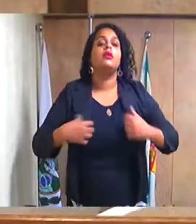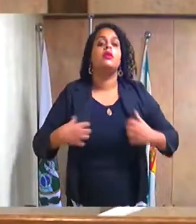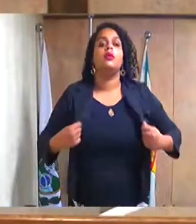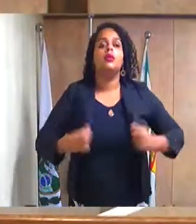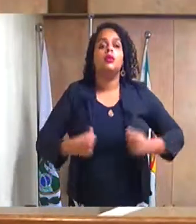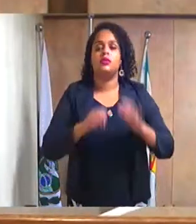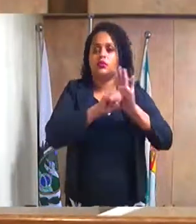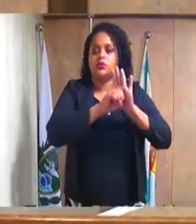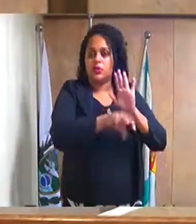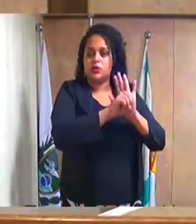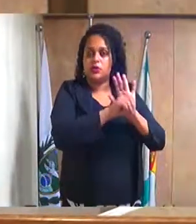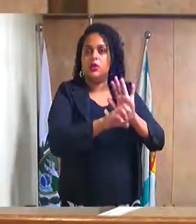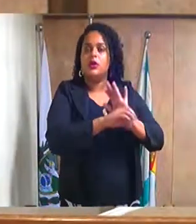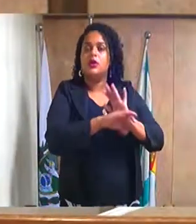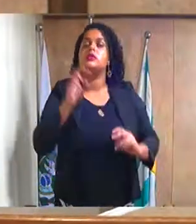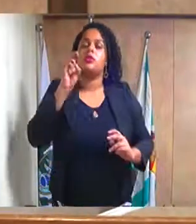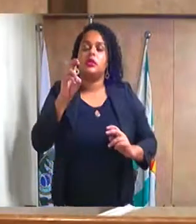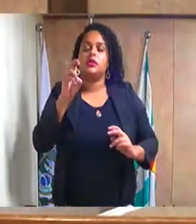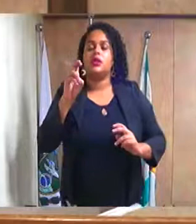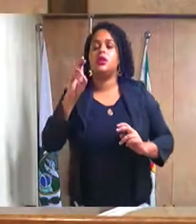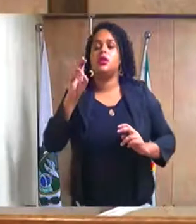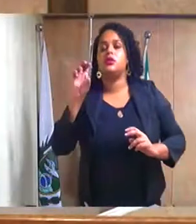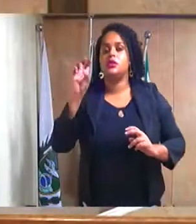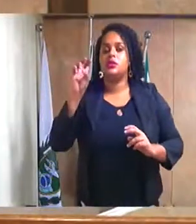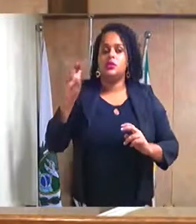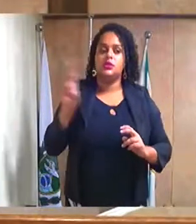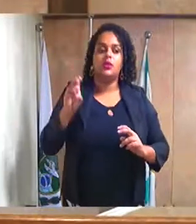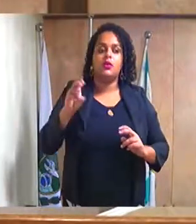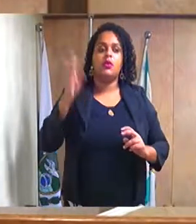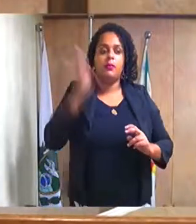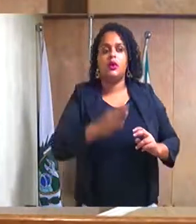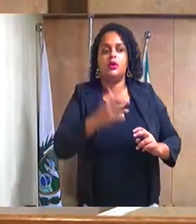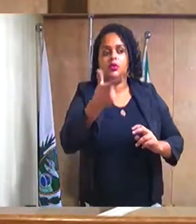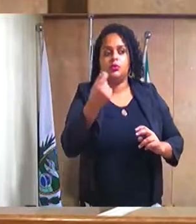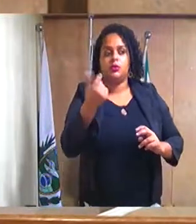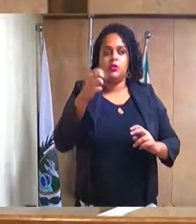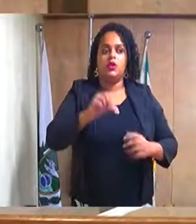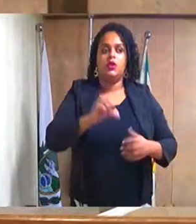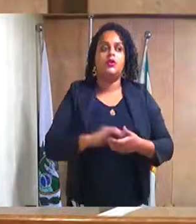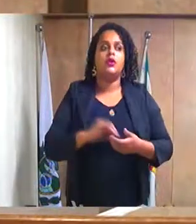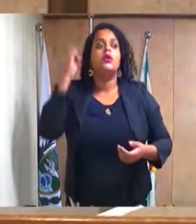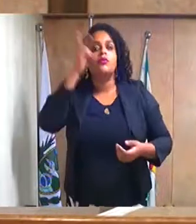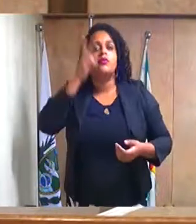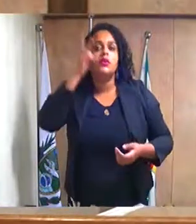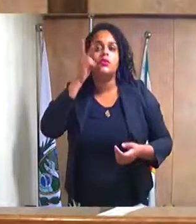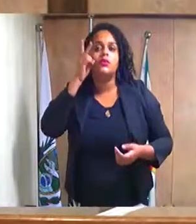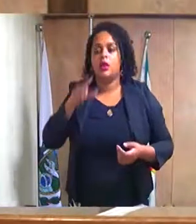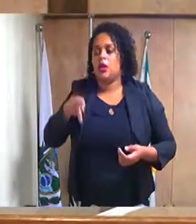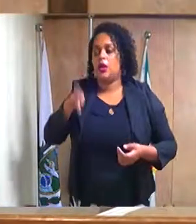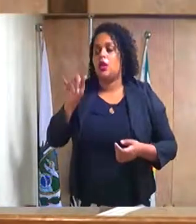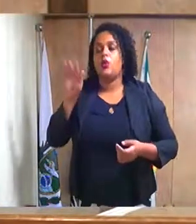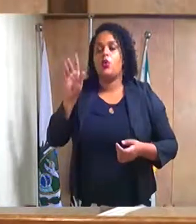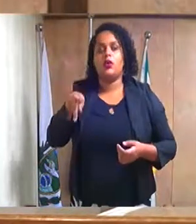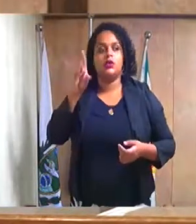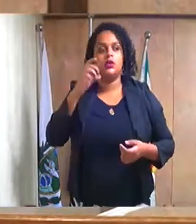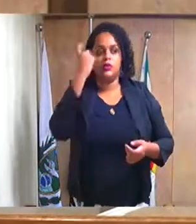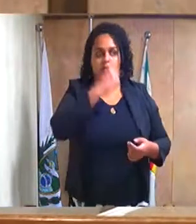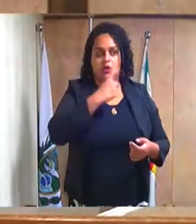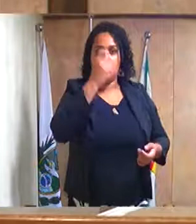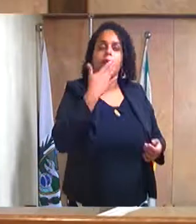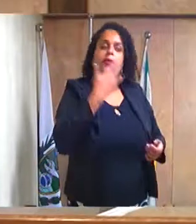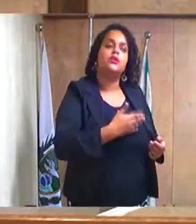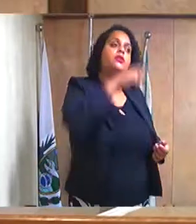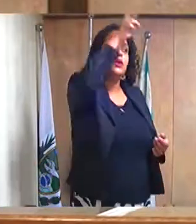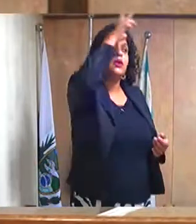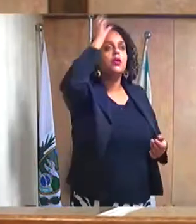Indicação número 5581, barra 2019, do excelente Sr. Vereador Kiko de Xerém, solicitando ao excelente